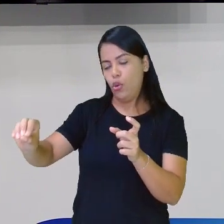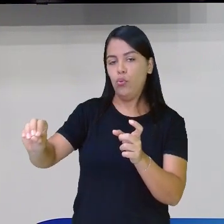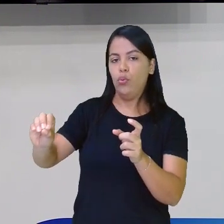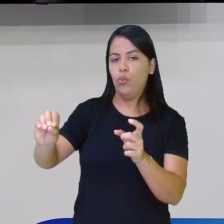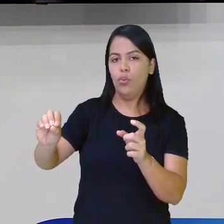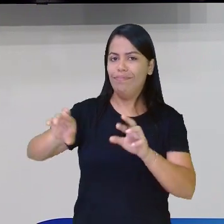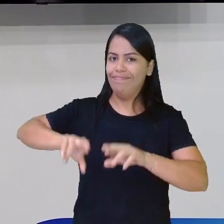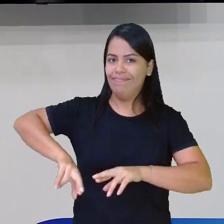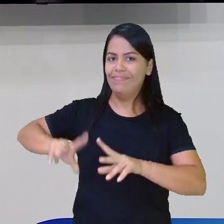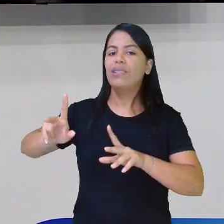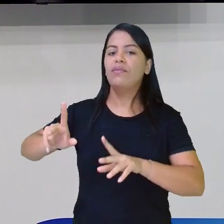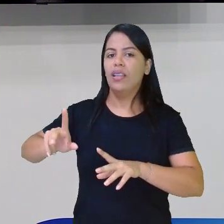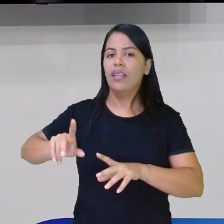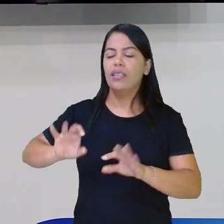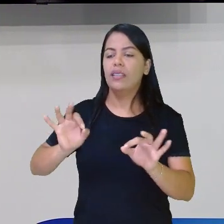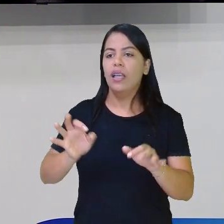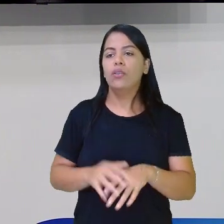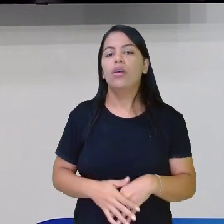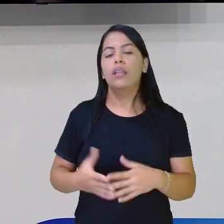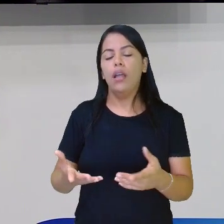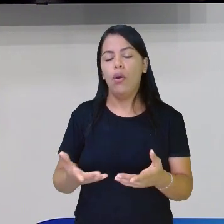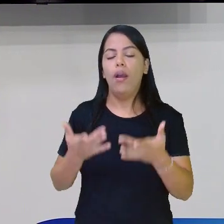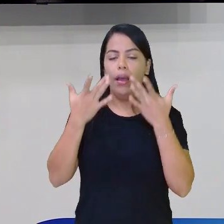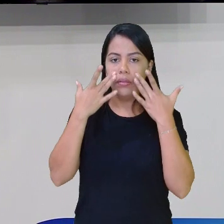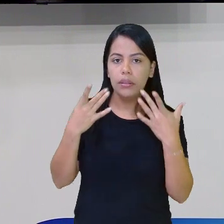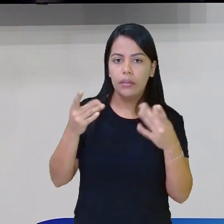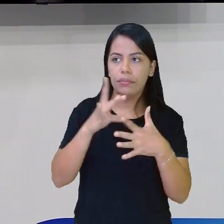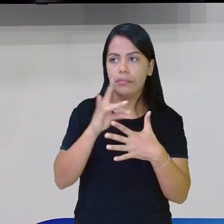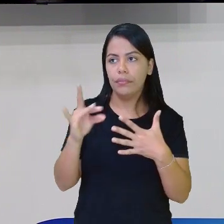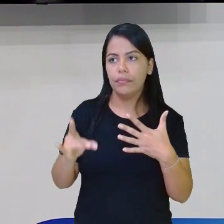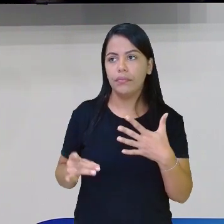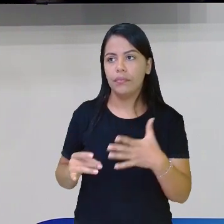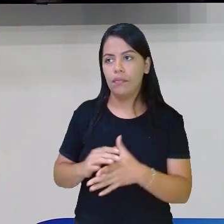Então, preste atenção nesse detalhe também.